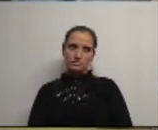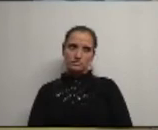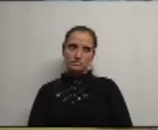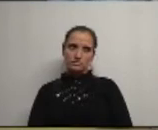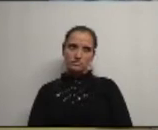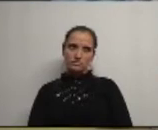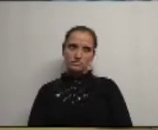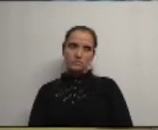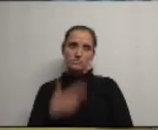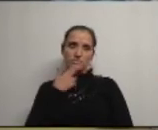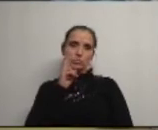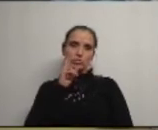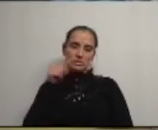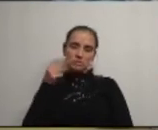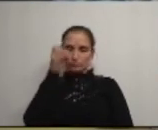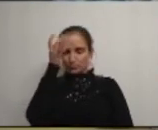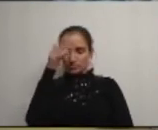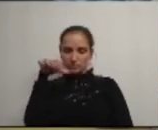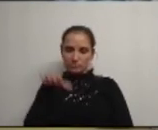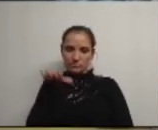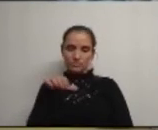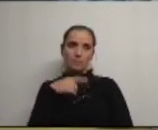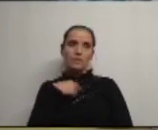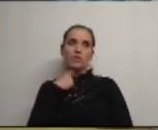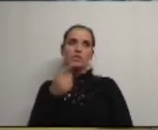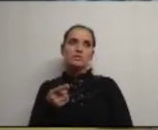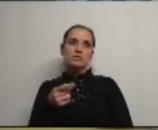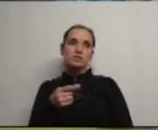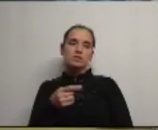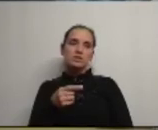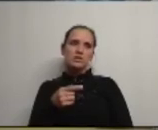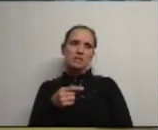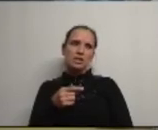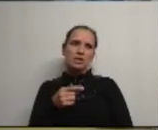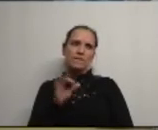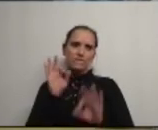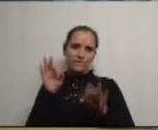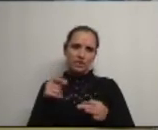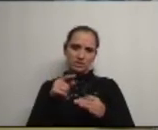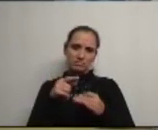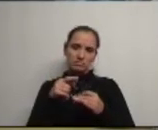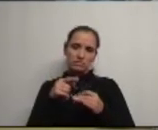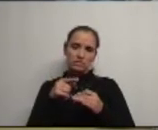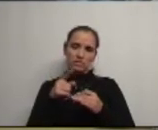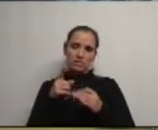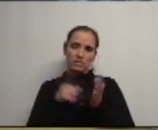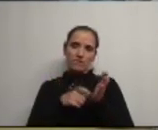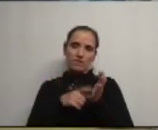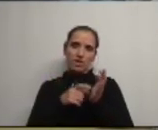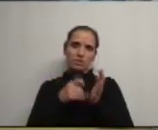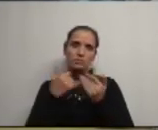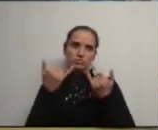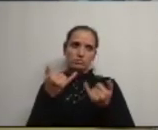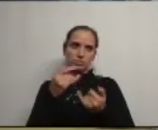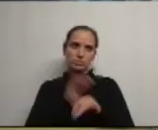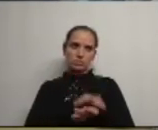Peço desculpa não tinha ligado estava eu a dizer que para terminar esta ronda tinha agora a palavra